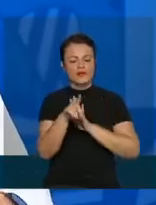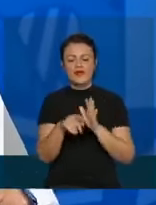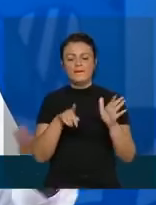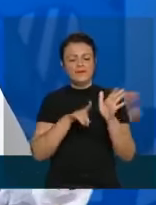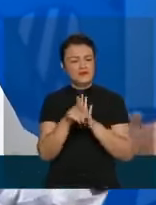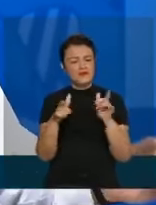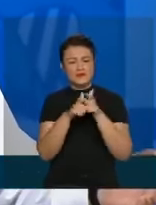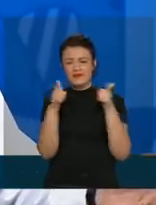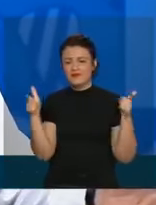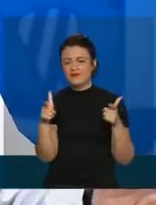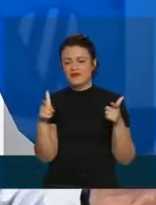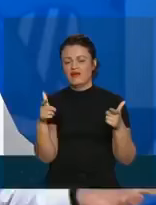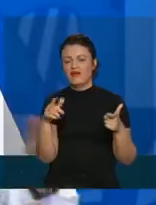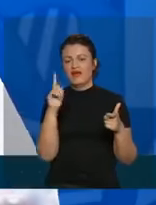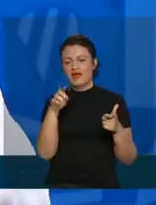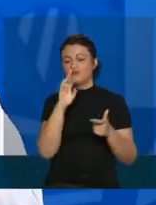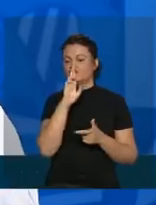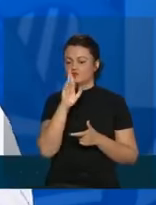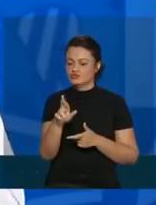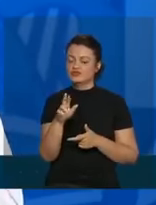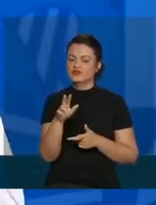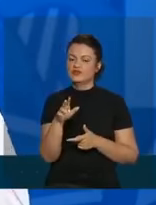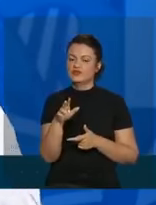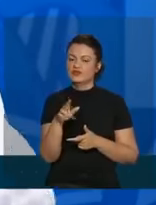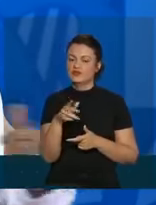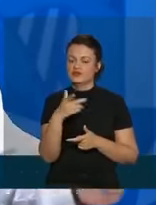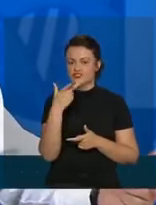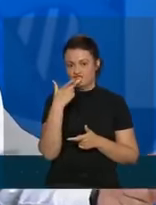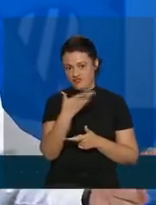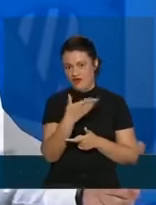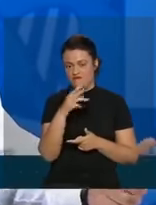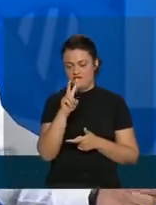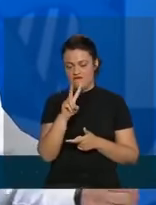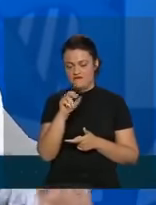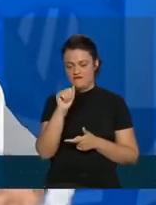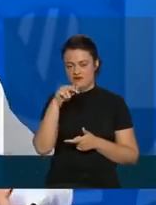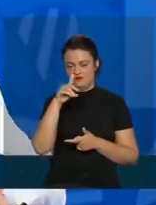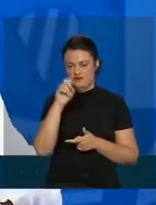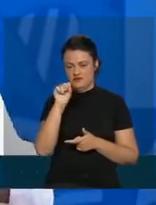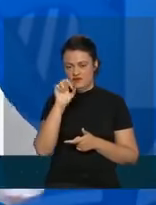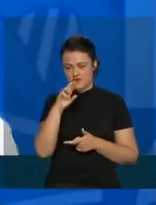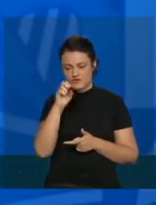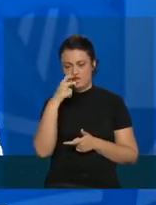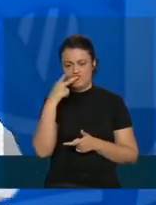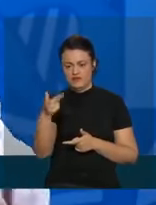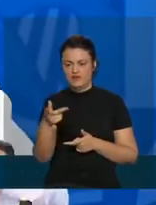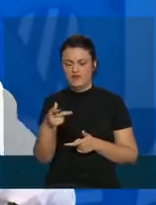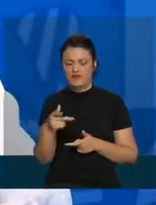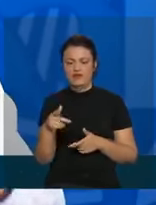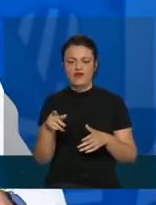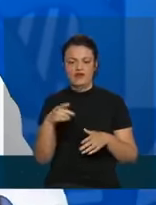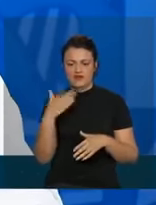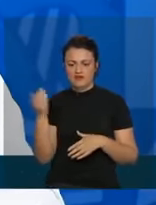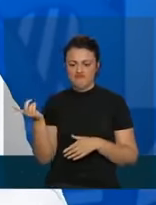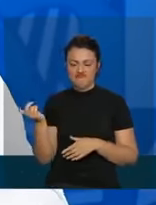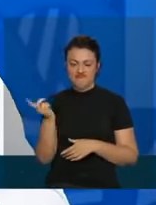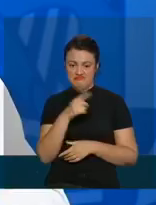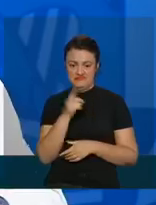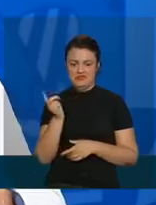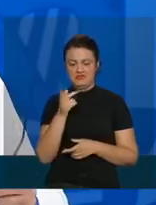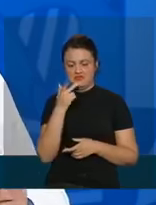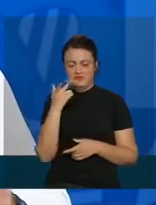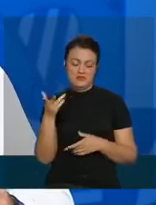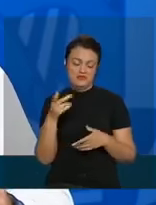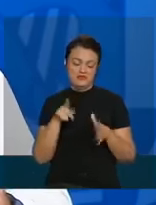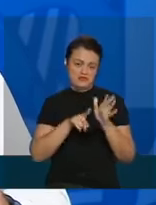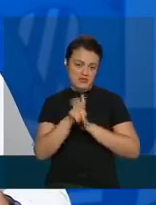perguntas aqui, ou elas foram colocadas aqui na fala do Wanderson, ou na do Gabardo. E aí, com as deles, depois eu olho no final se tem